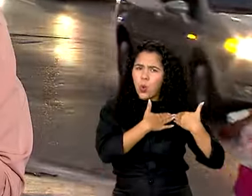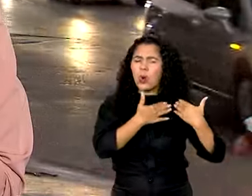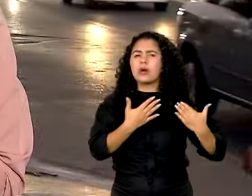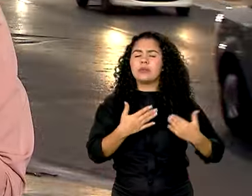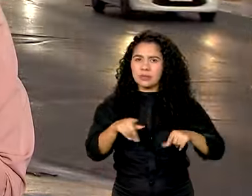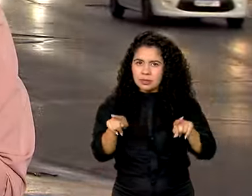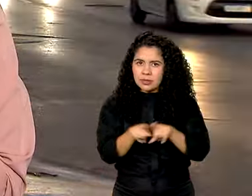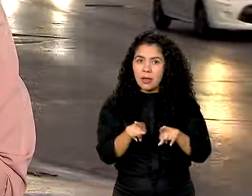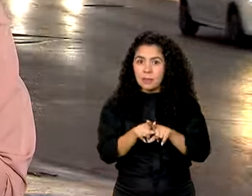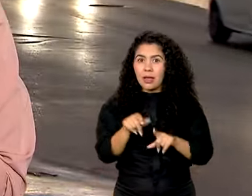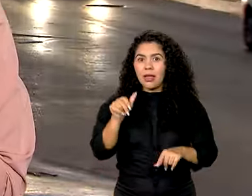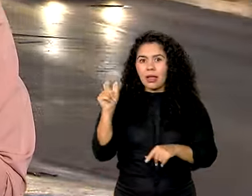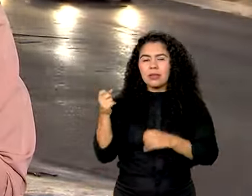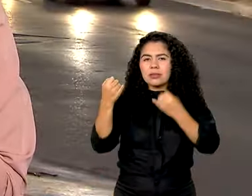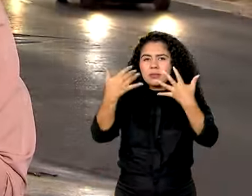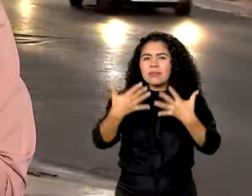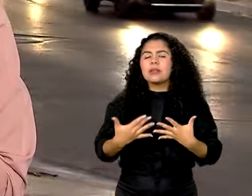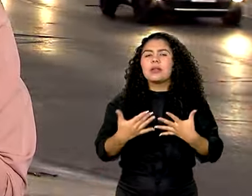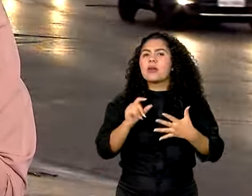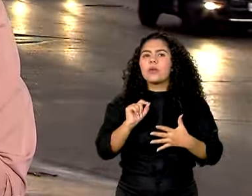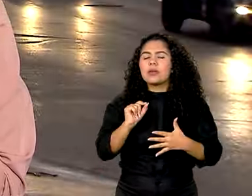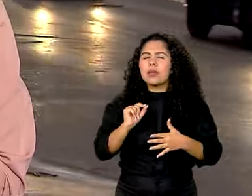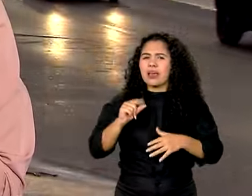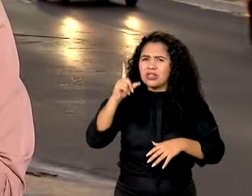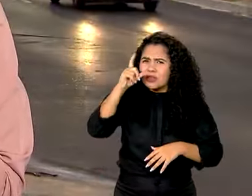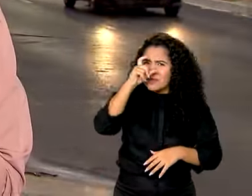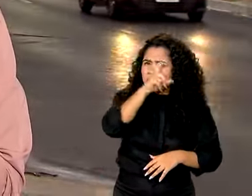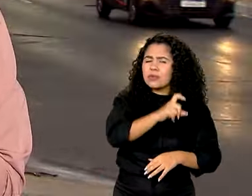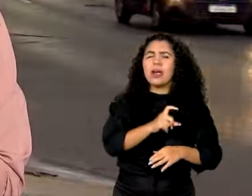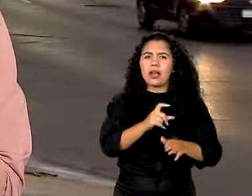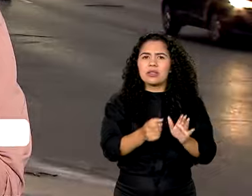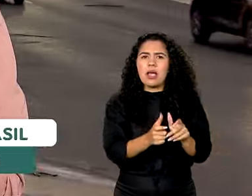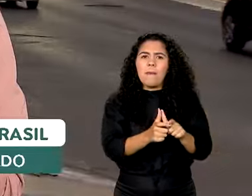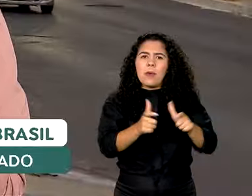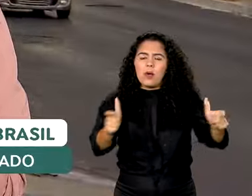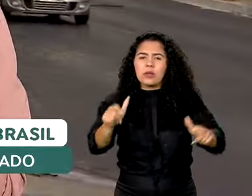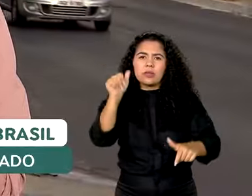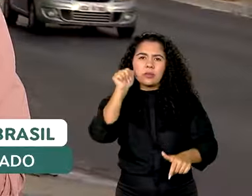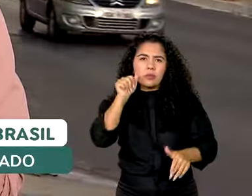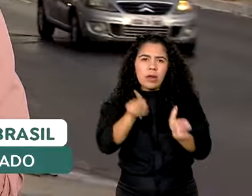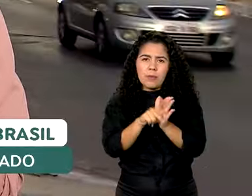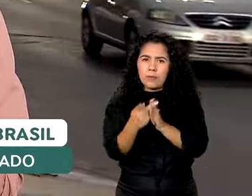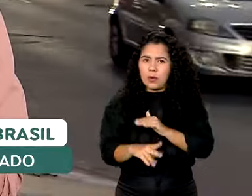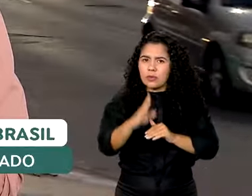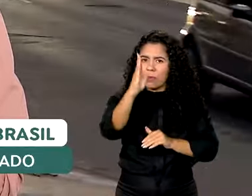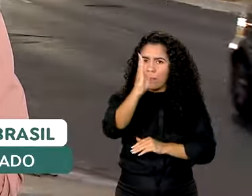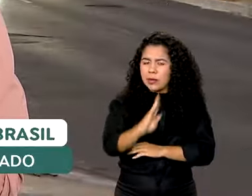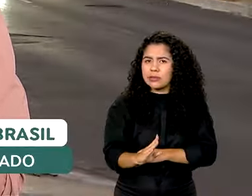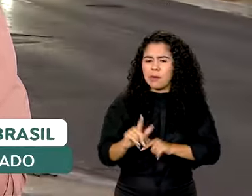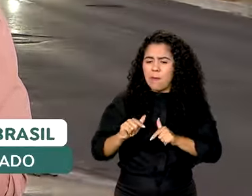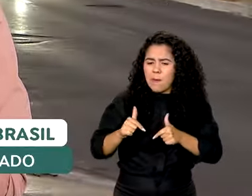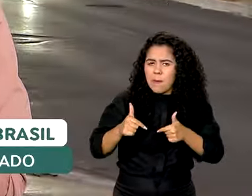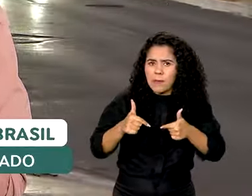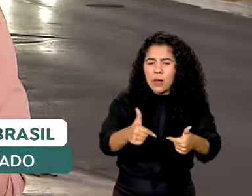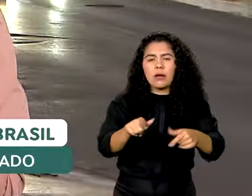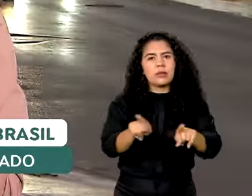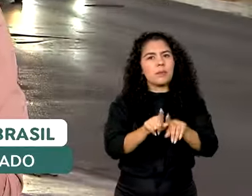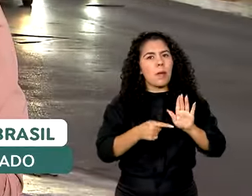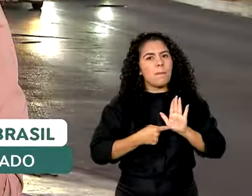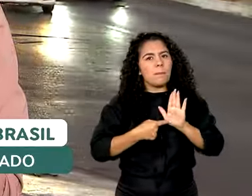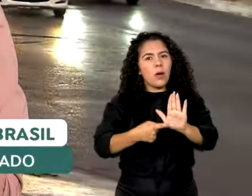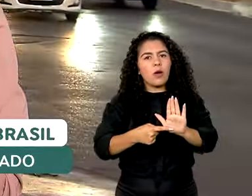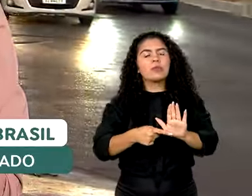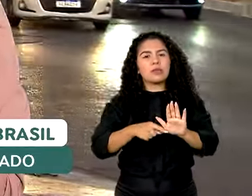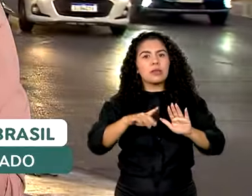Michele mostram a dura realidade enfrentada por muitas brasileiras e também evidenciam a importância de